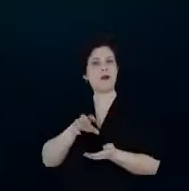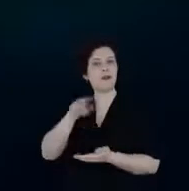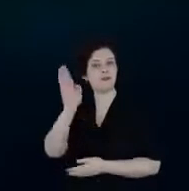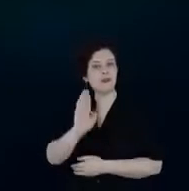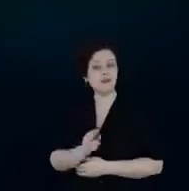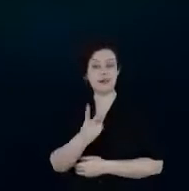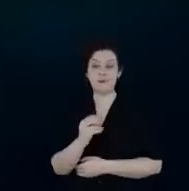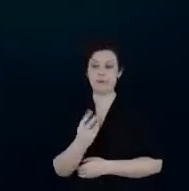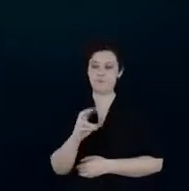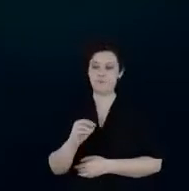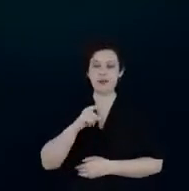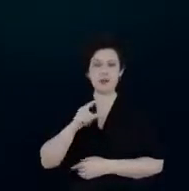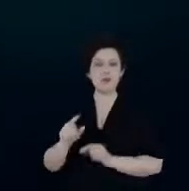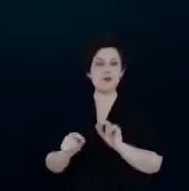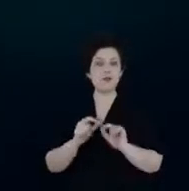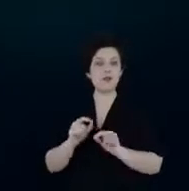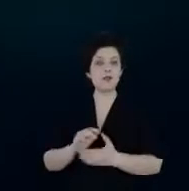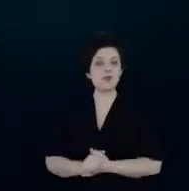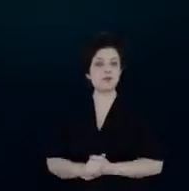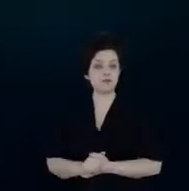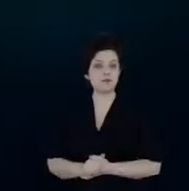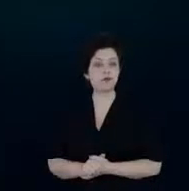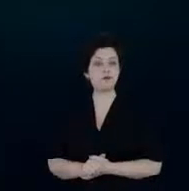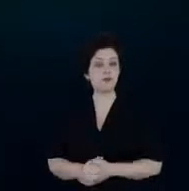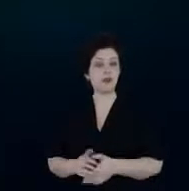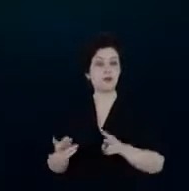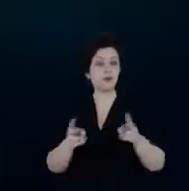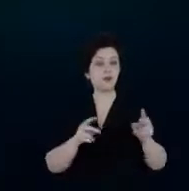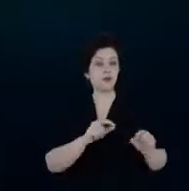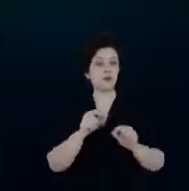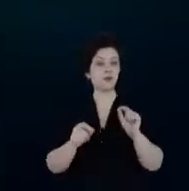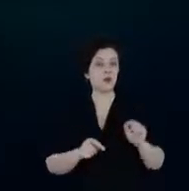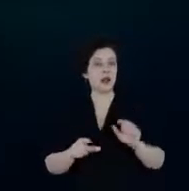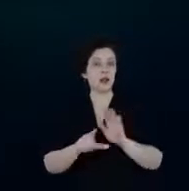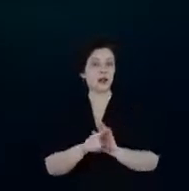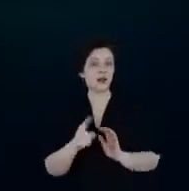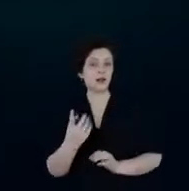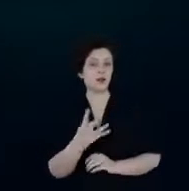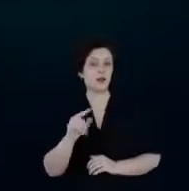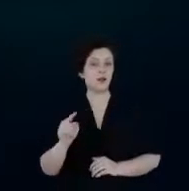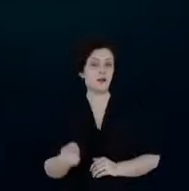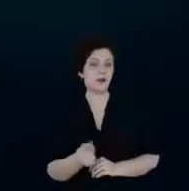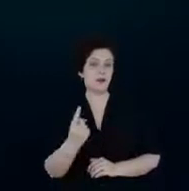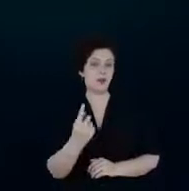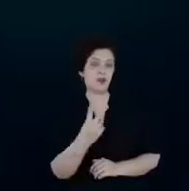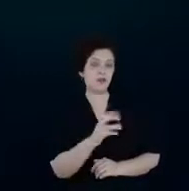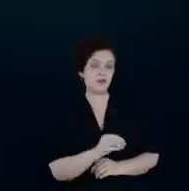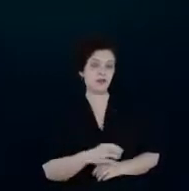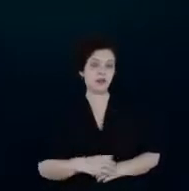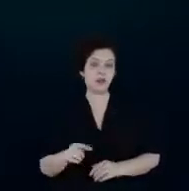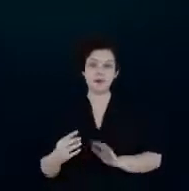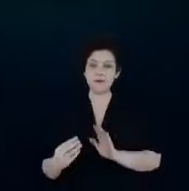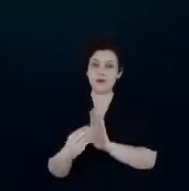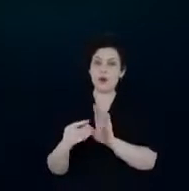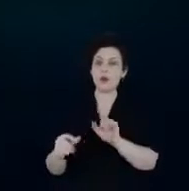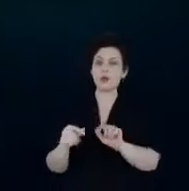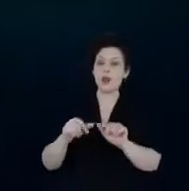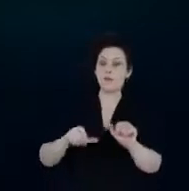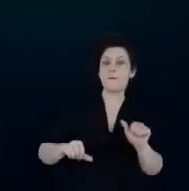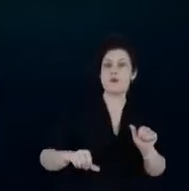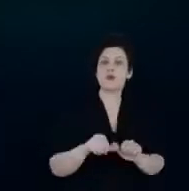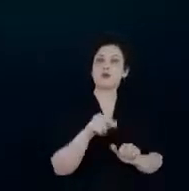a gente teve a MP 998 que convalidou na lei 14.120 que alterou